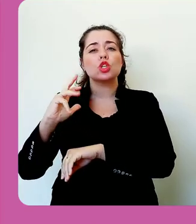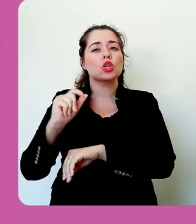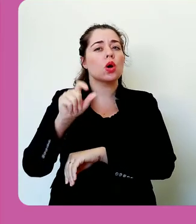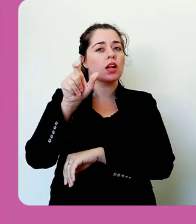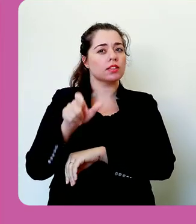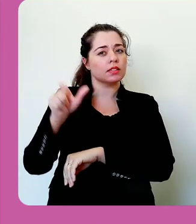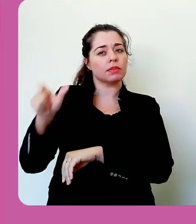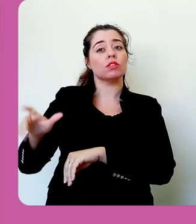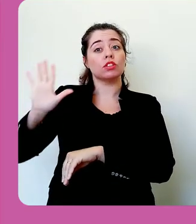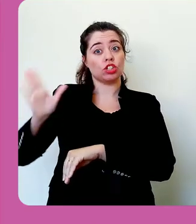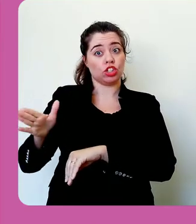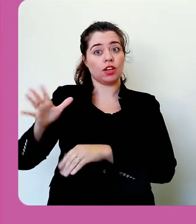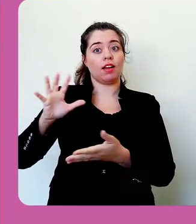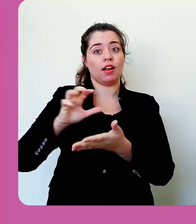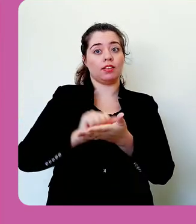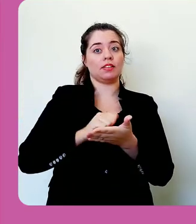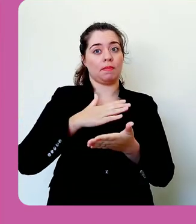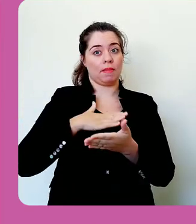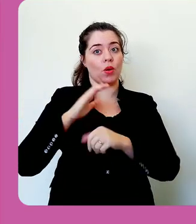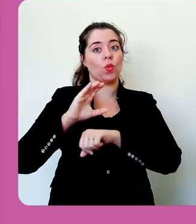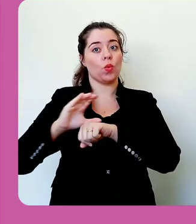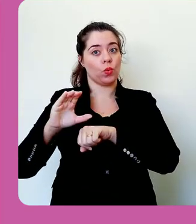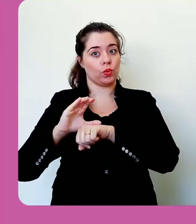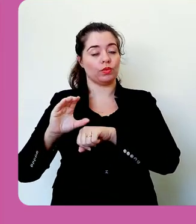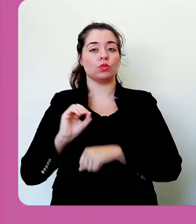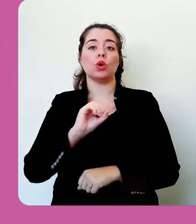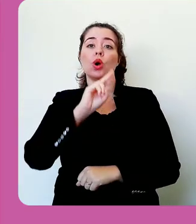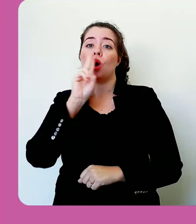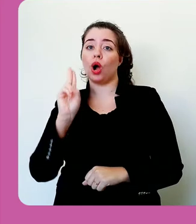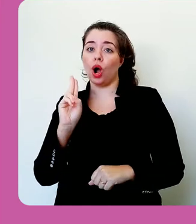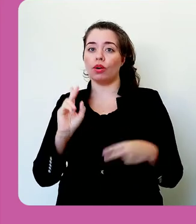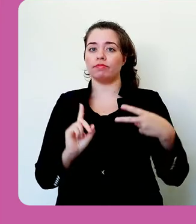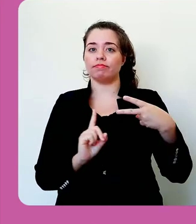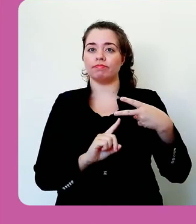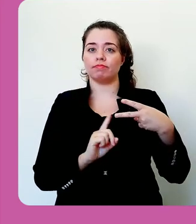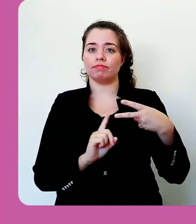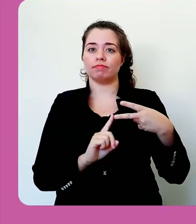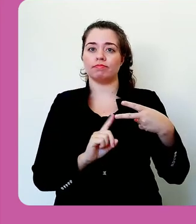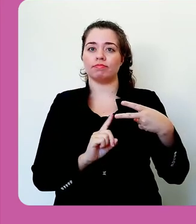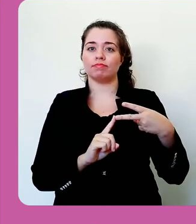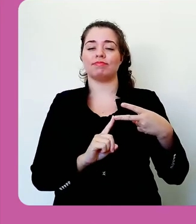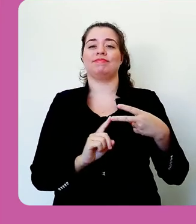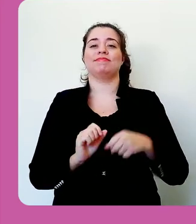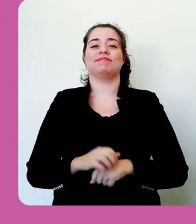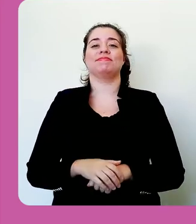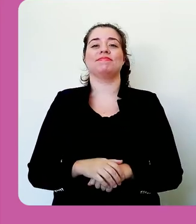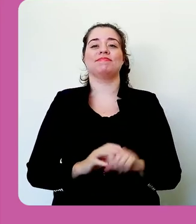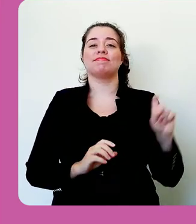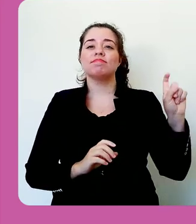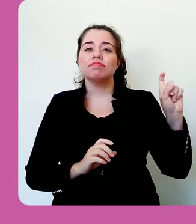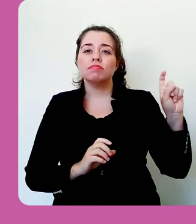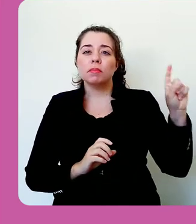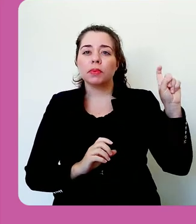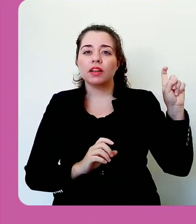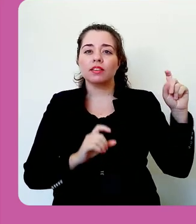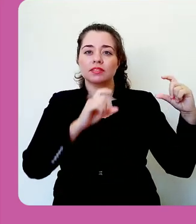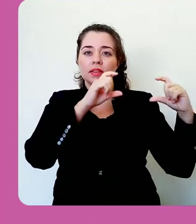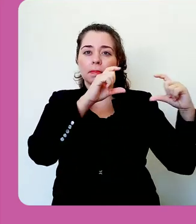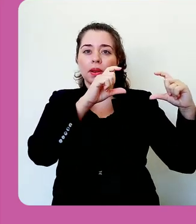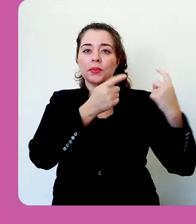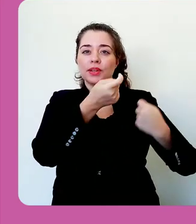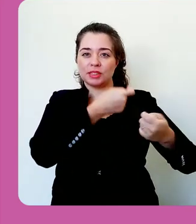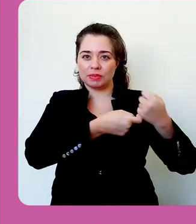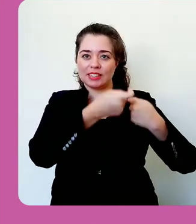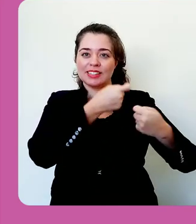apresentam todos os usuários que estão cadastrados no meu curso, como posso ir a partir da página inicial,